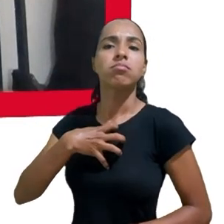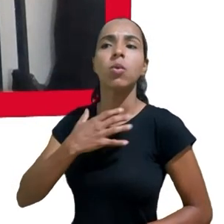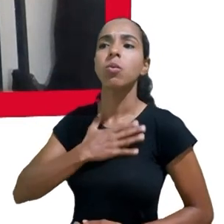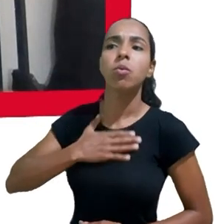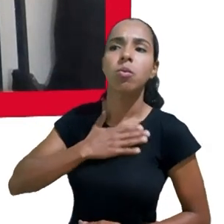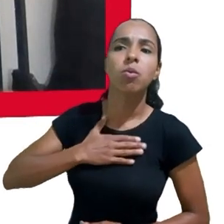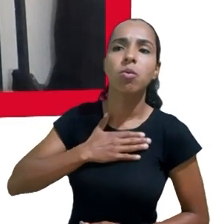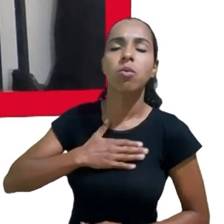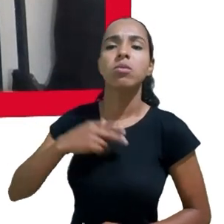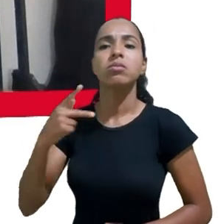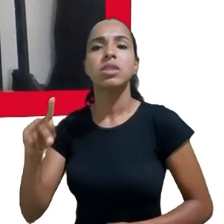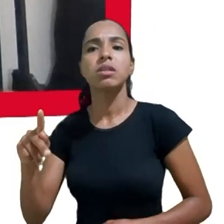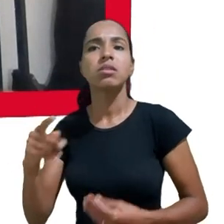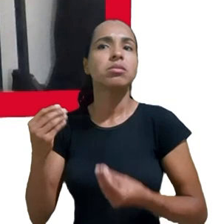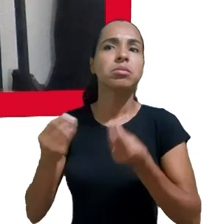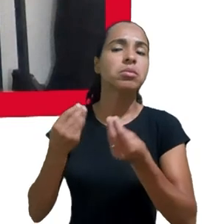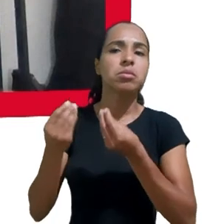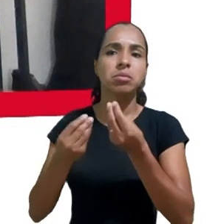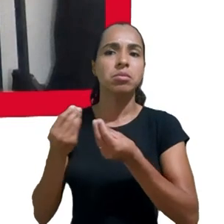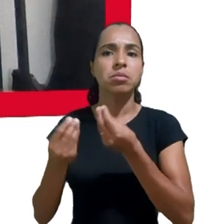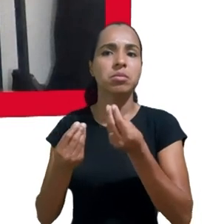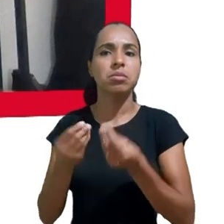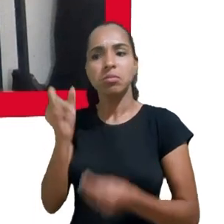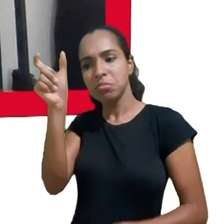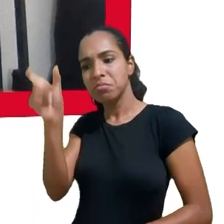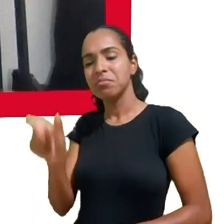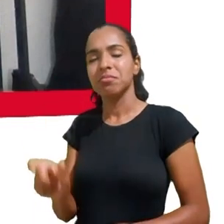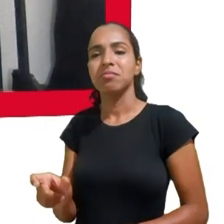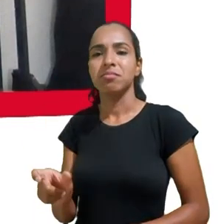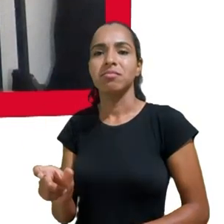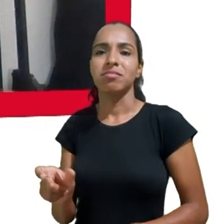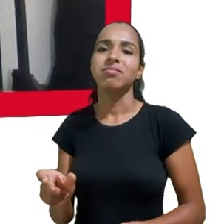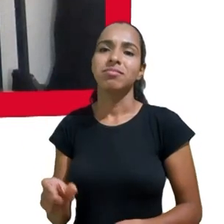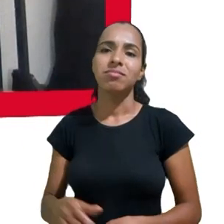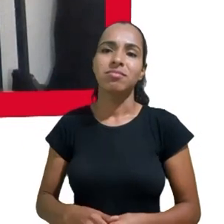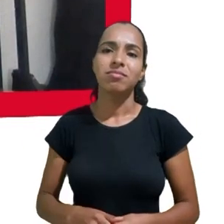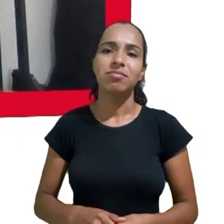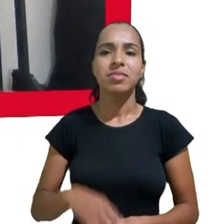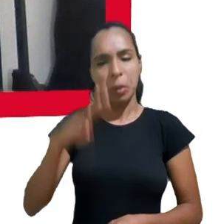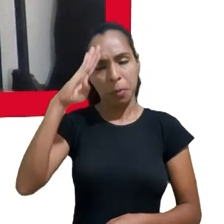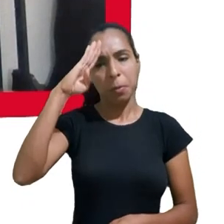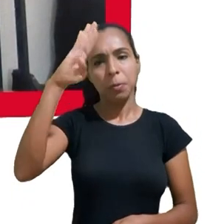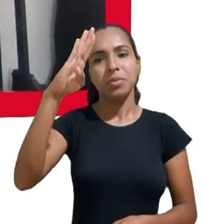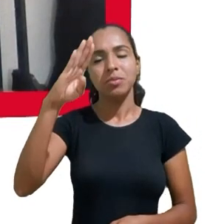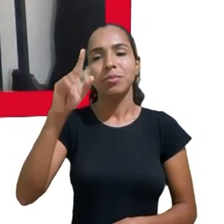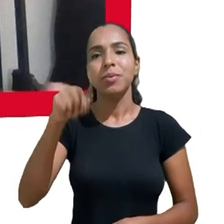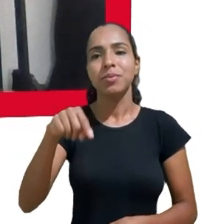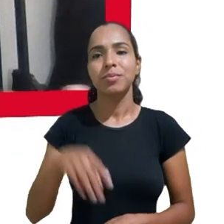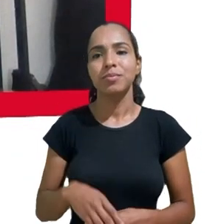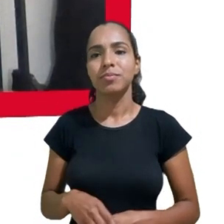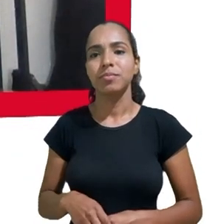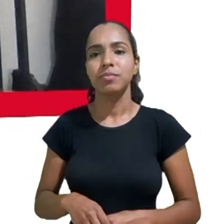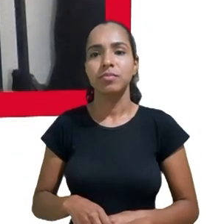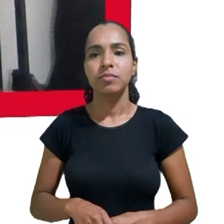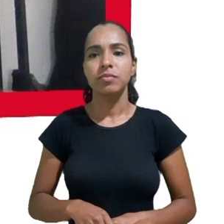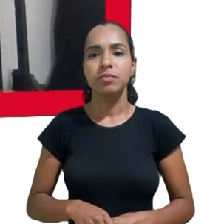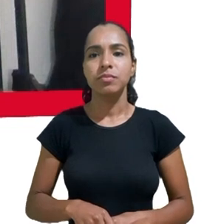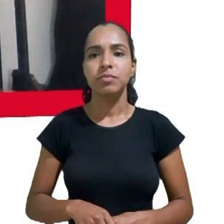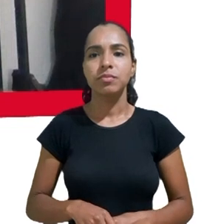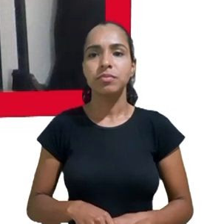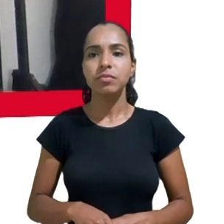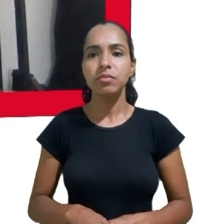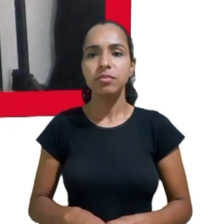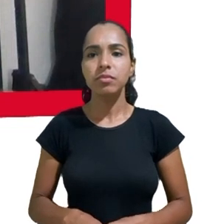perfilização, que é um dos elementos centrais. Não é à toa que o comentário geral 25